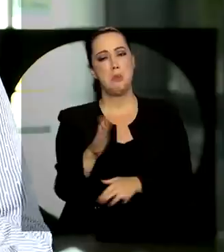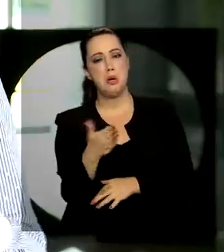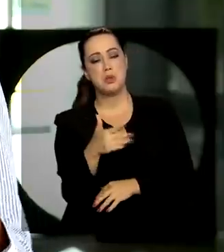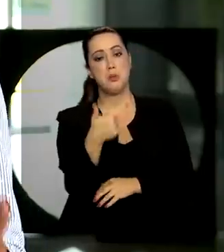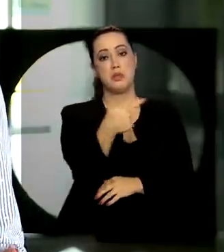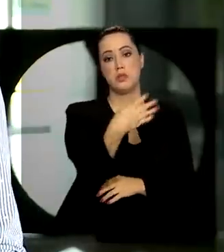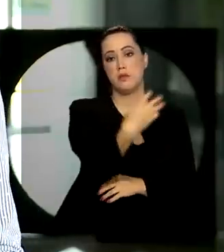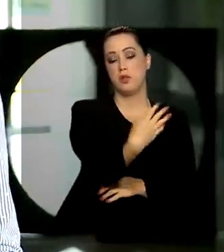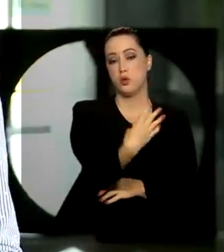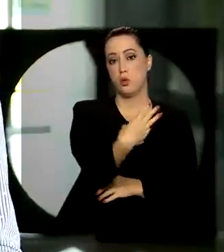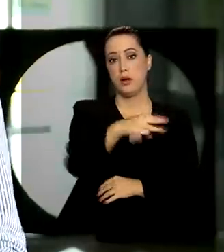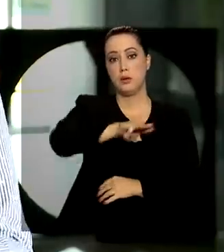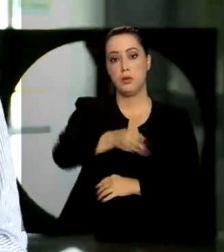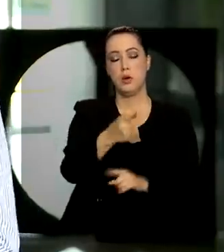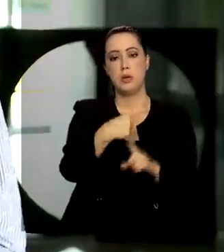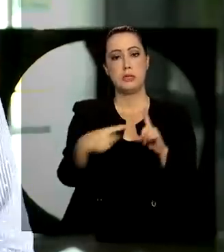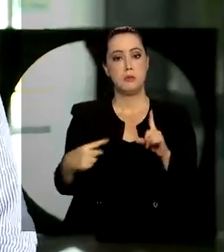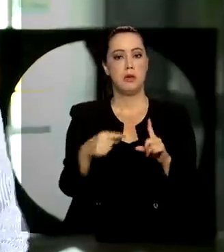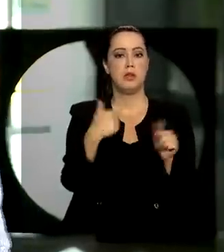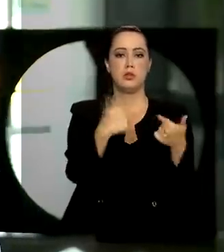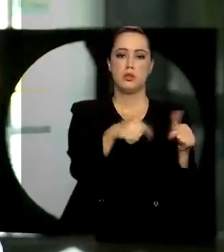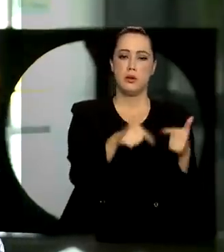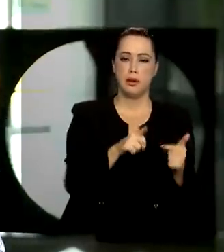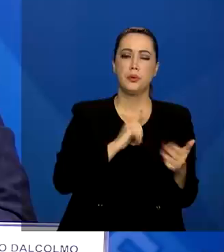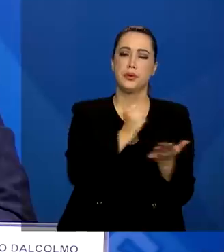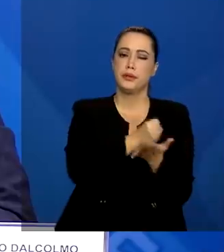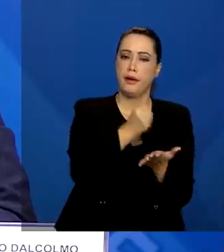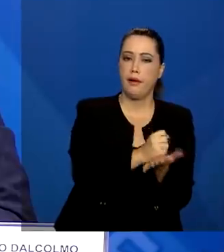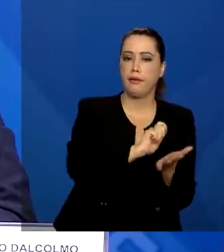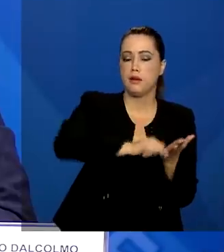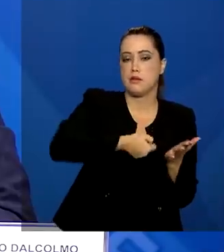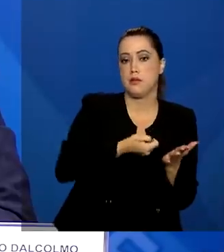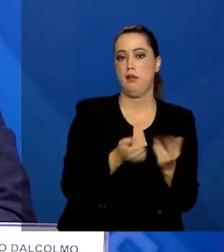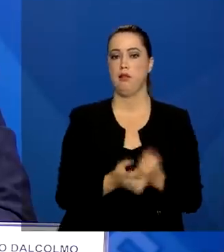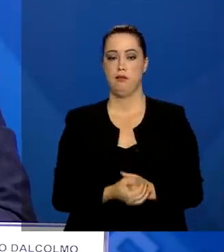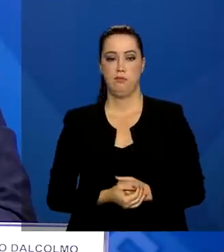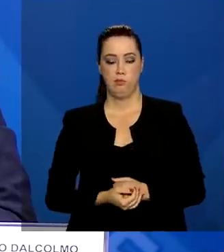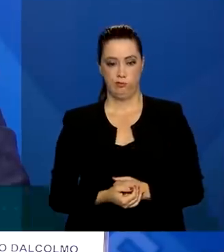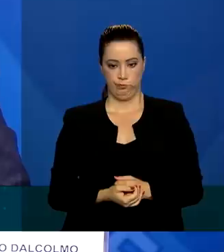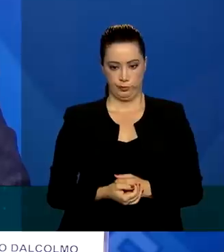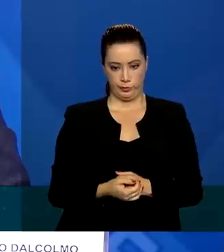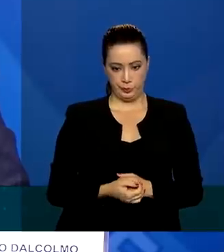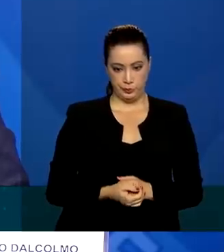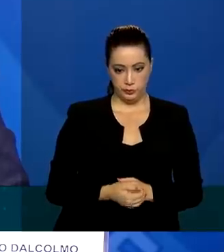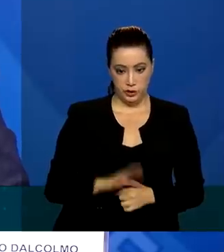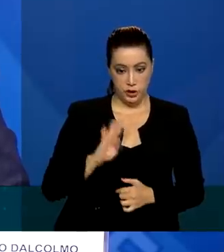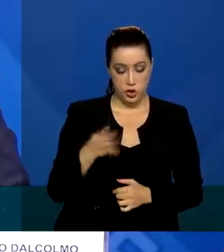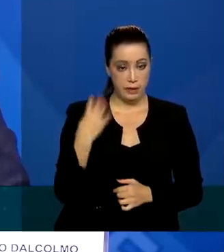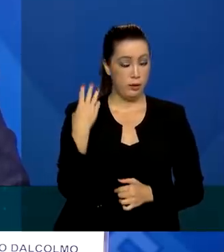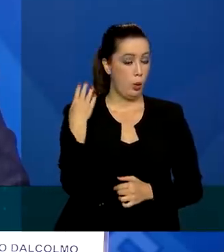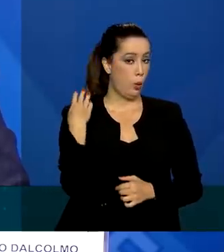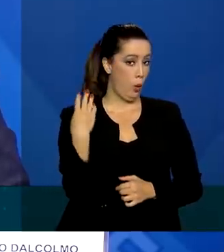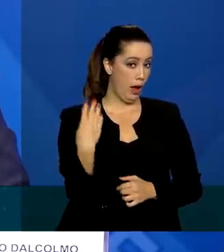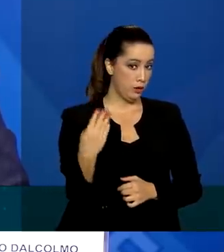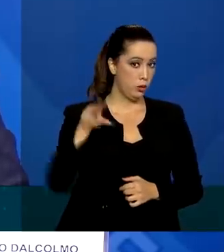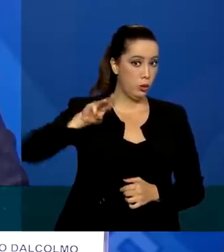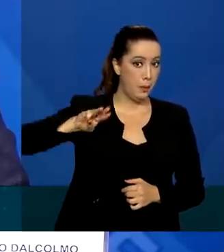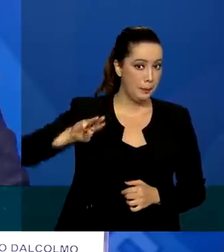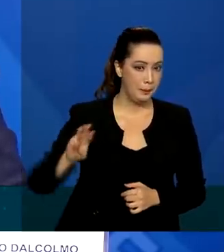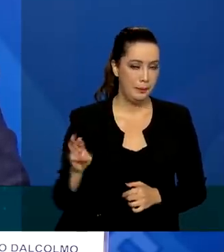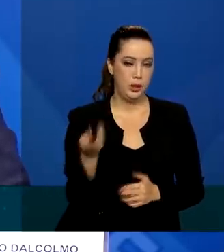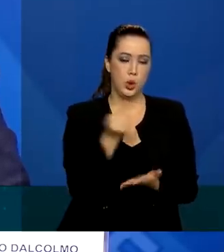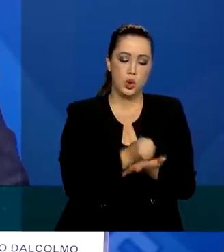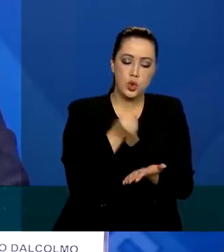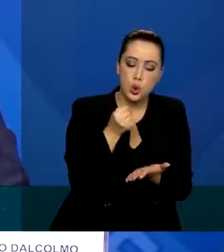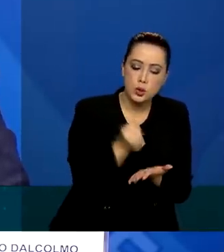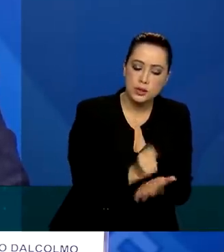e meio de trabalhadores com carteira assinada. Já temos mais de 4 milhões de contratos registrados, o que significa basicamente